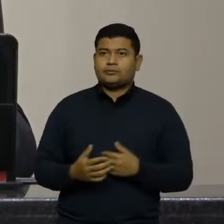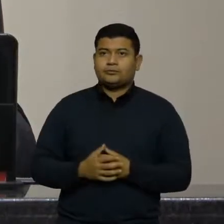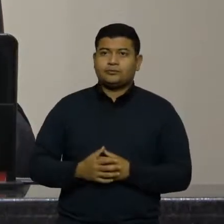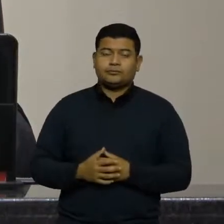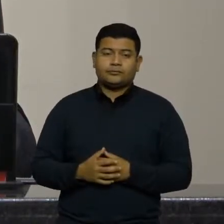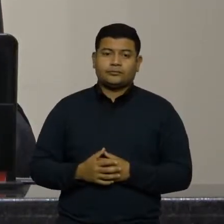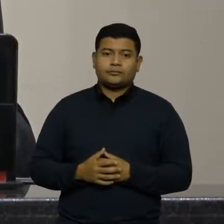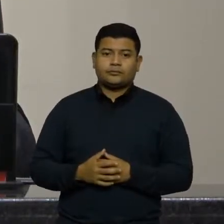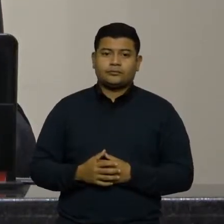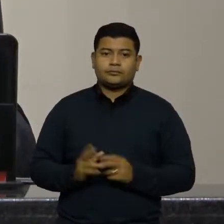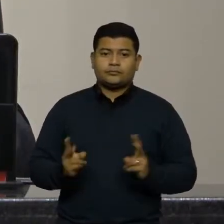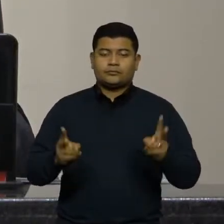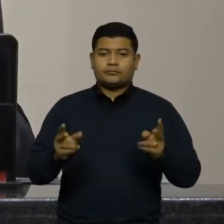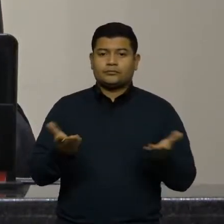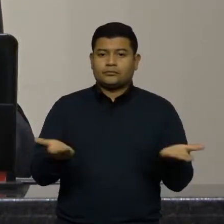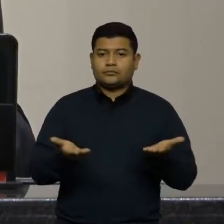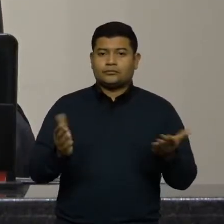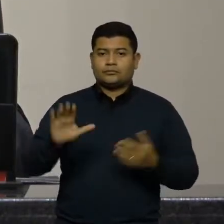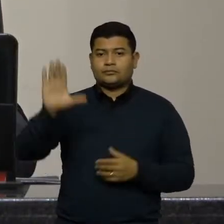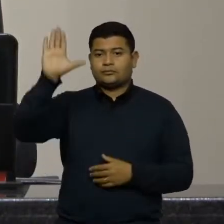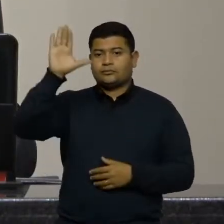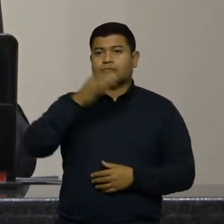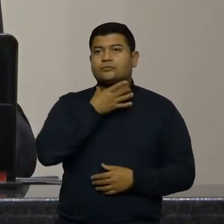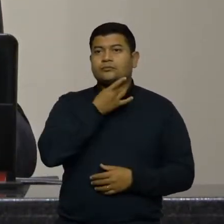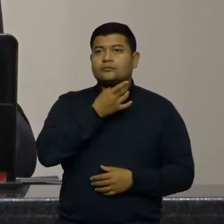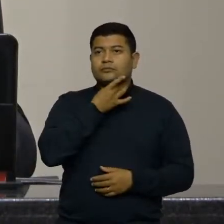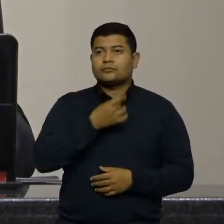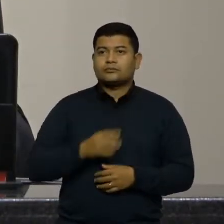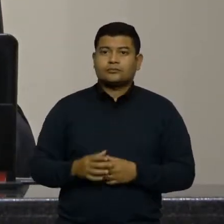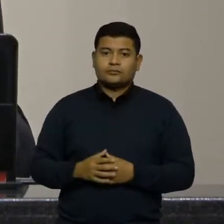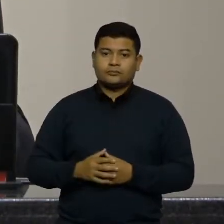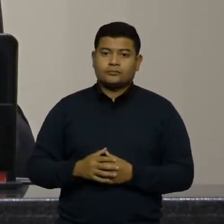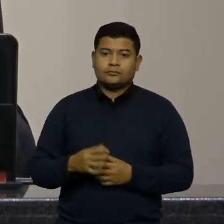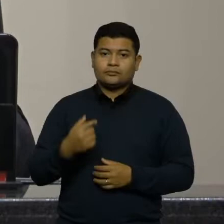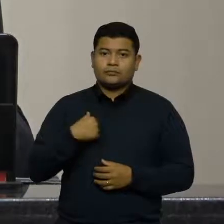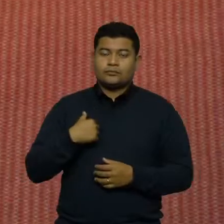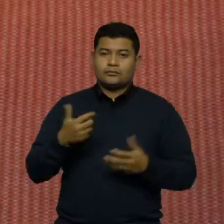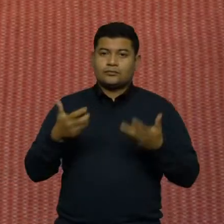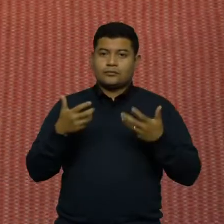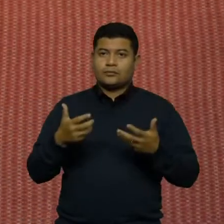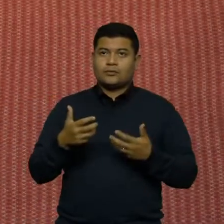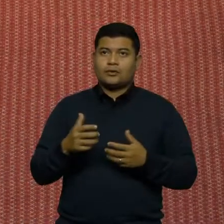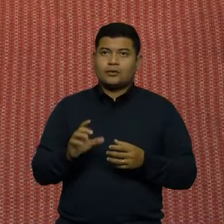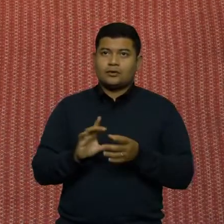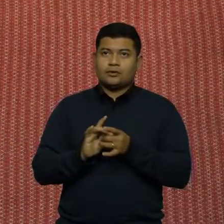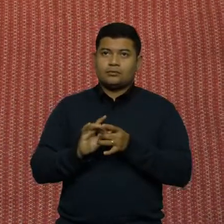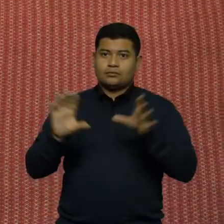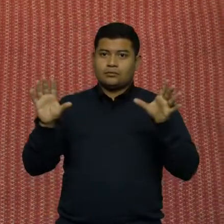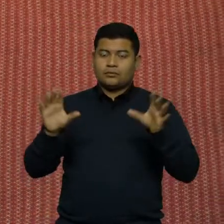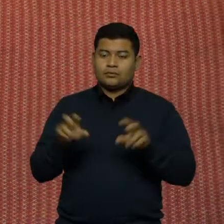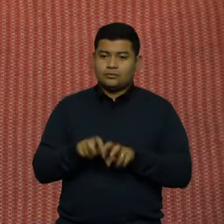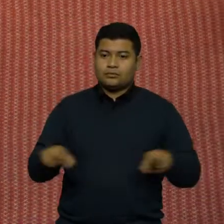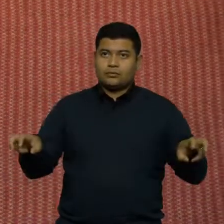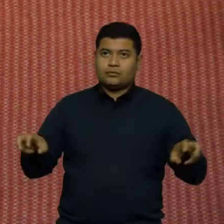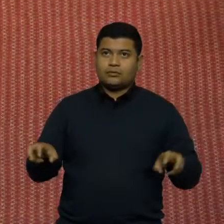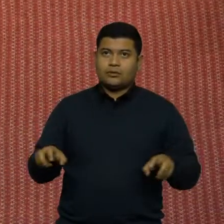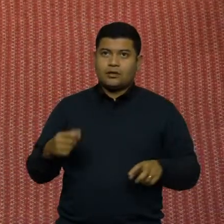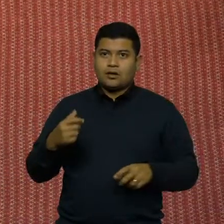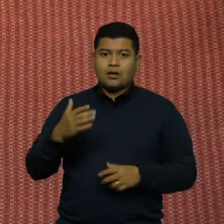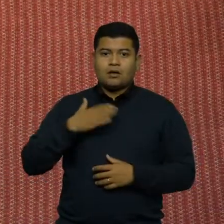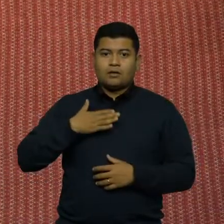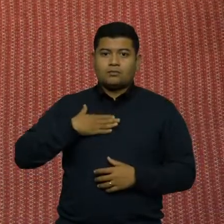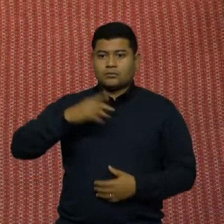discutir, deputado Valdir Kobalkini. Senhor presidente, eu quero até liberar a bancada. Essa não é uma posição